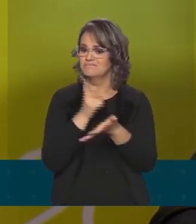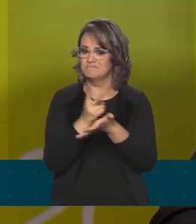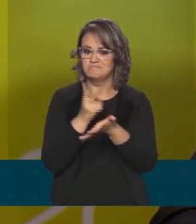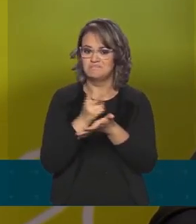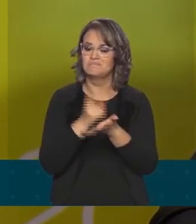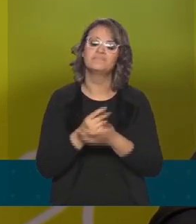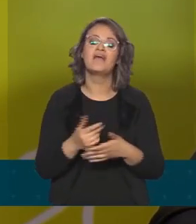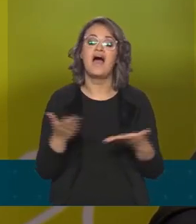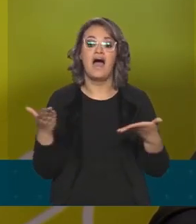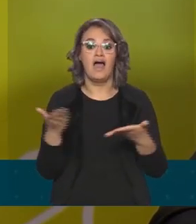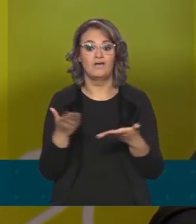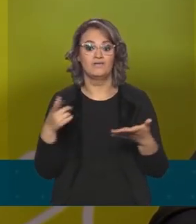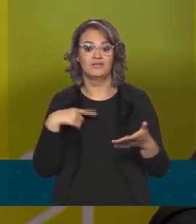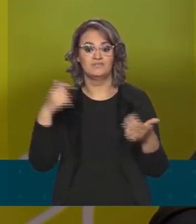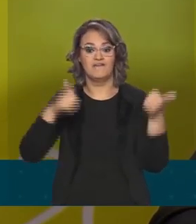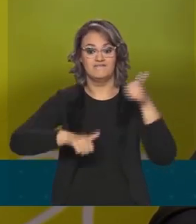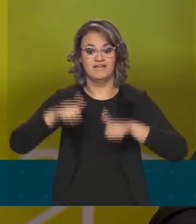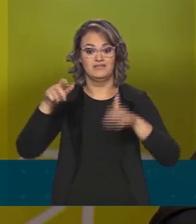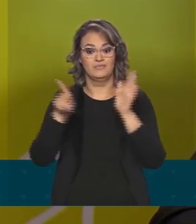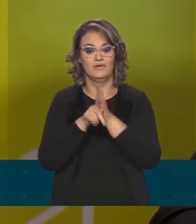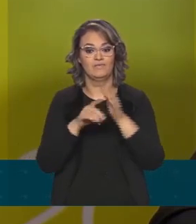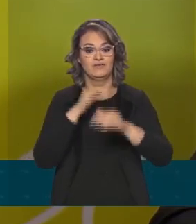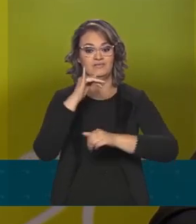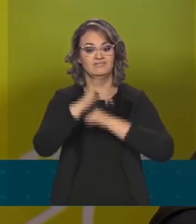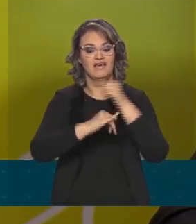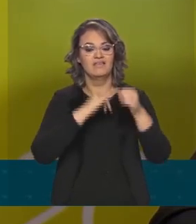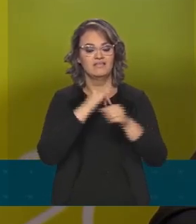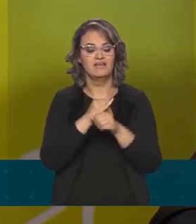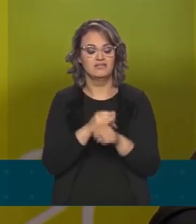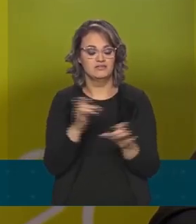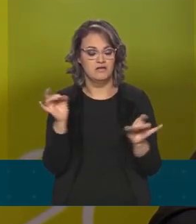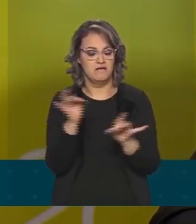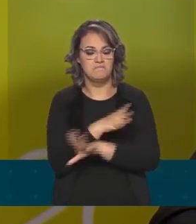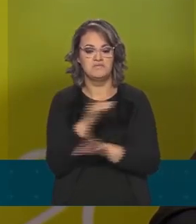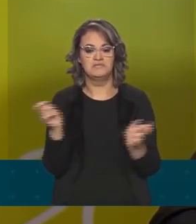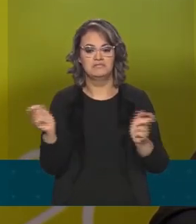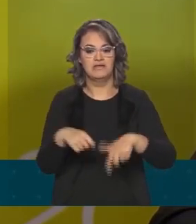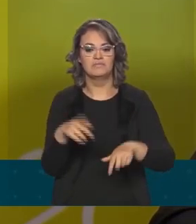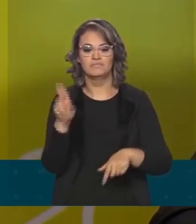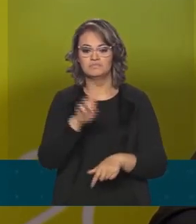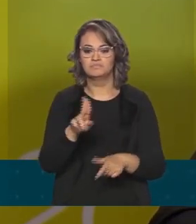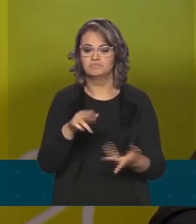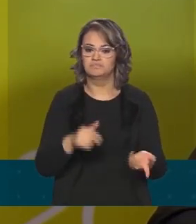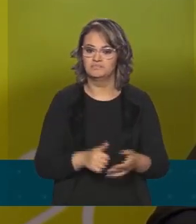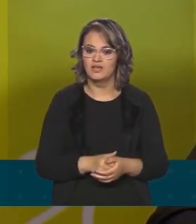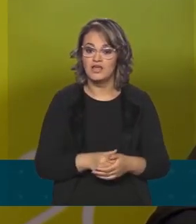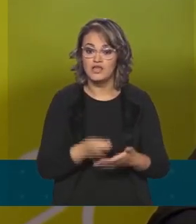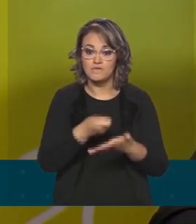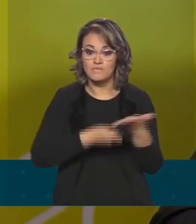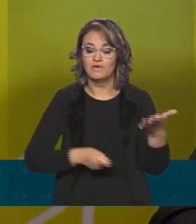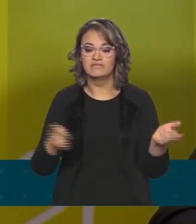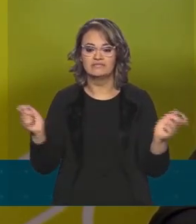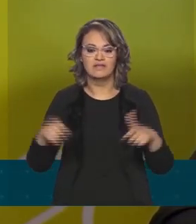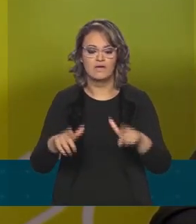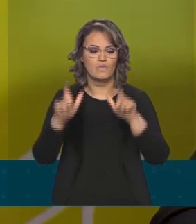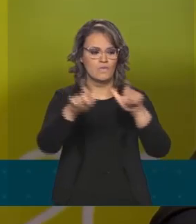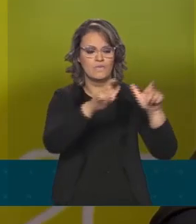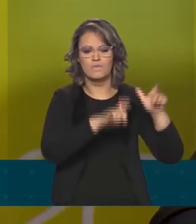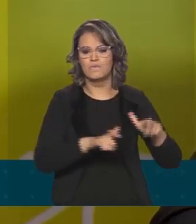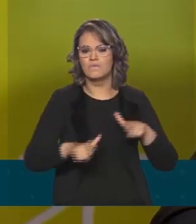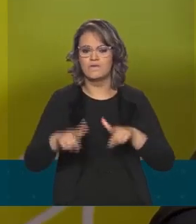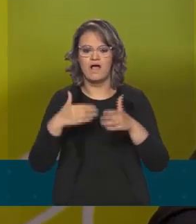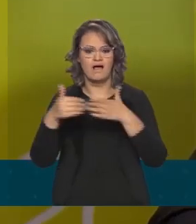avaliação digital pronta para ser utilizada em qualquer sistema. E podemos aplicar a prova em qualquer lugar do país.